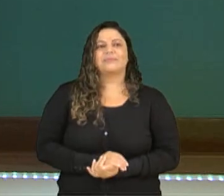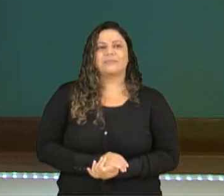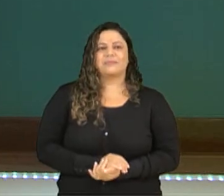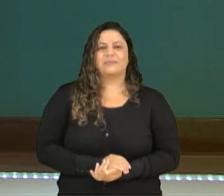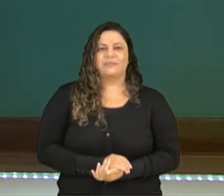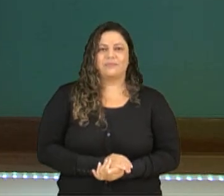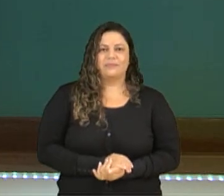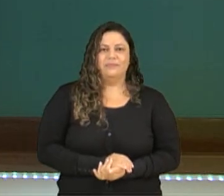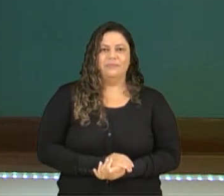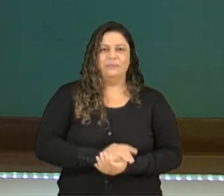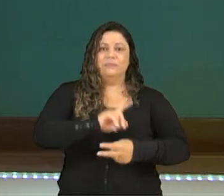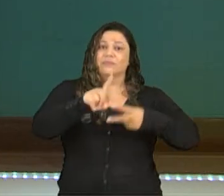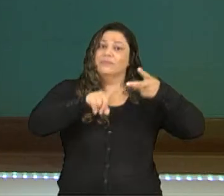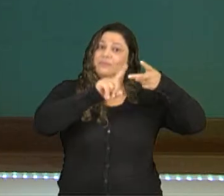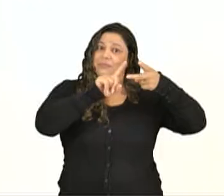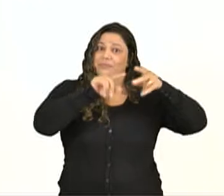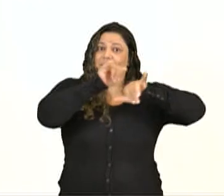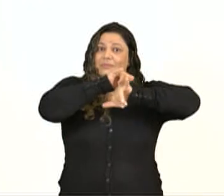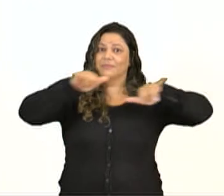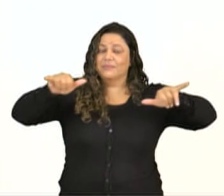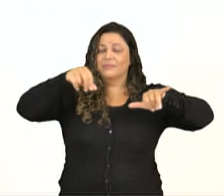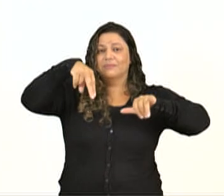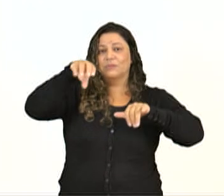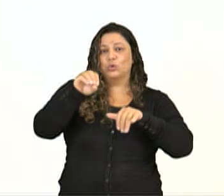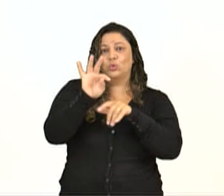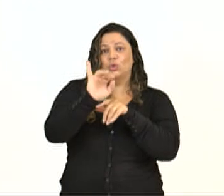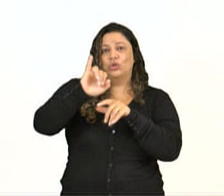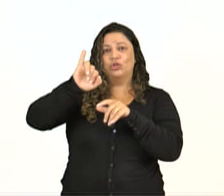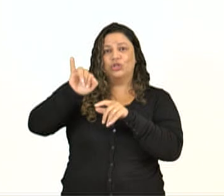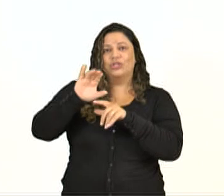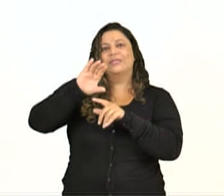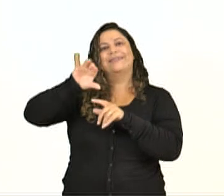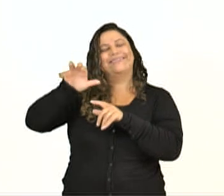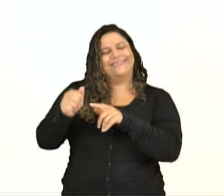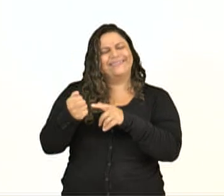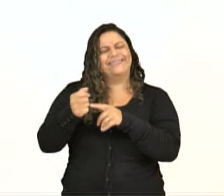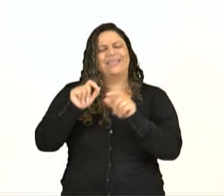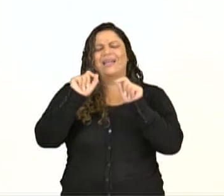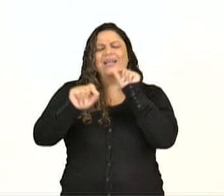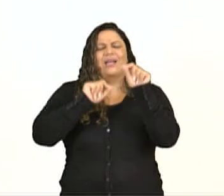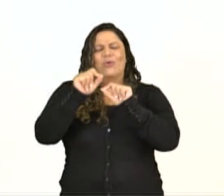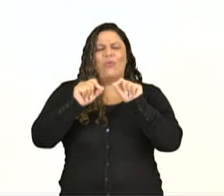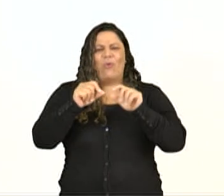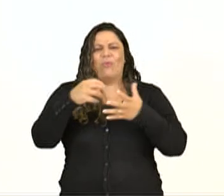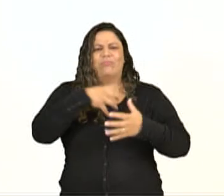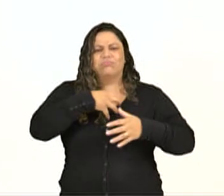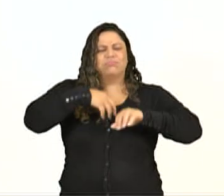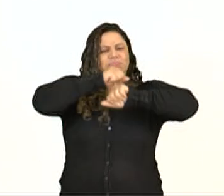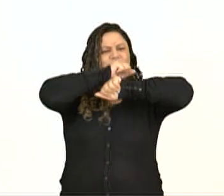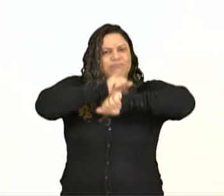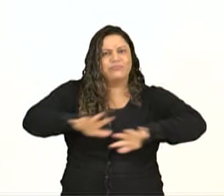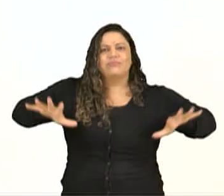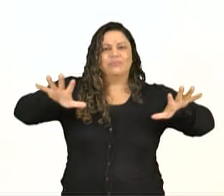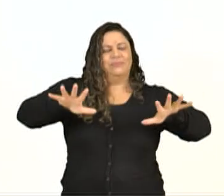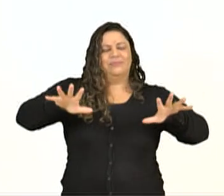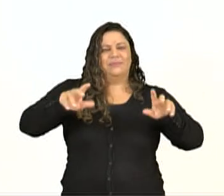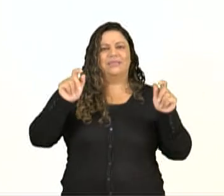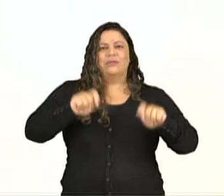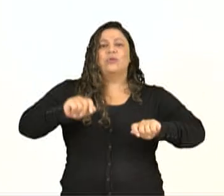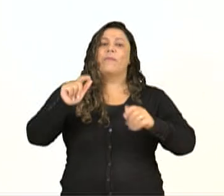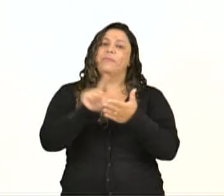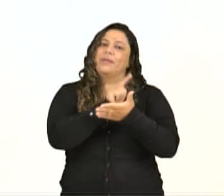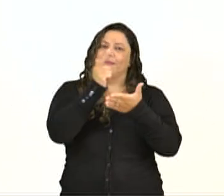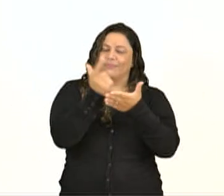E a notícia? A notícia é o formato de divulgação de um acontecimento por meios